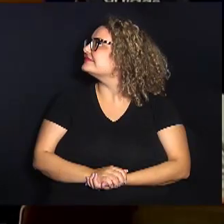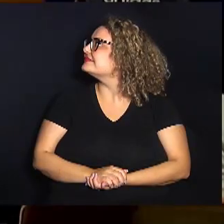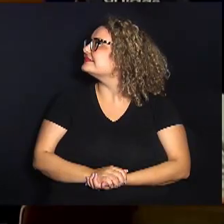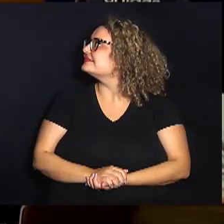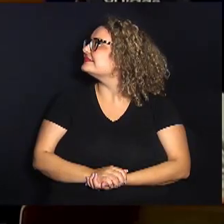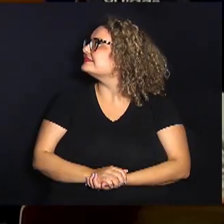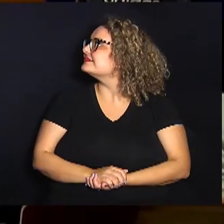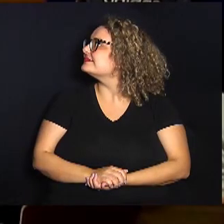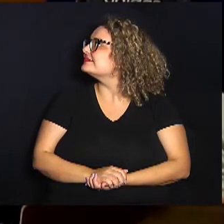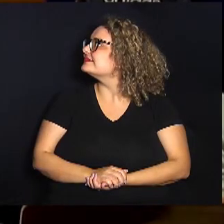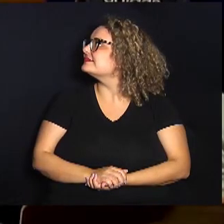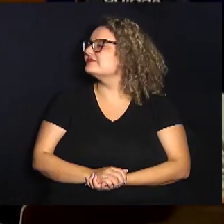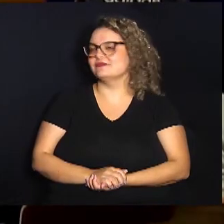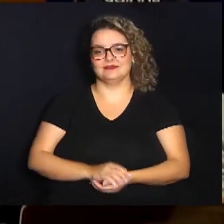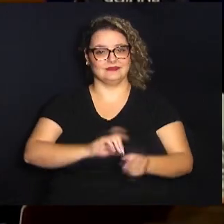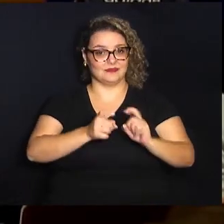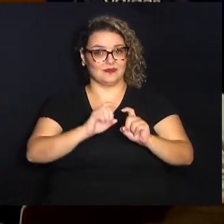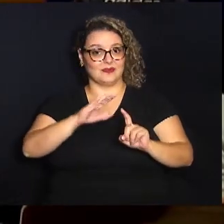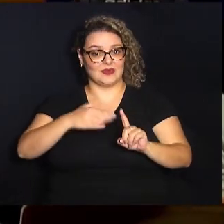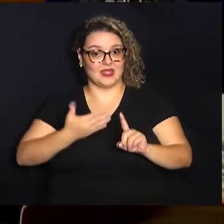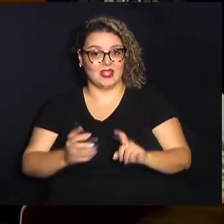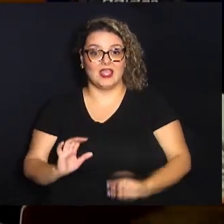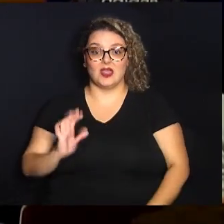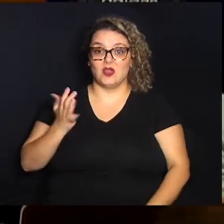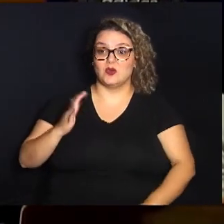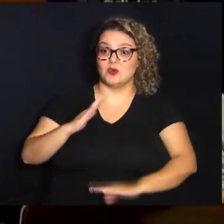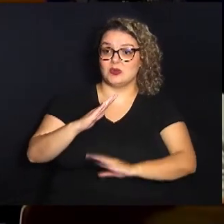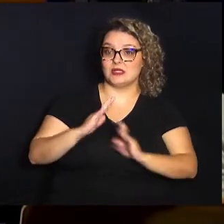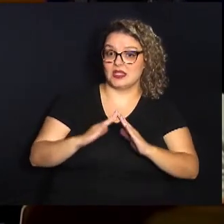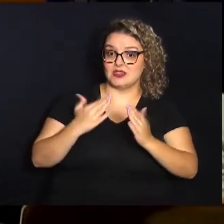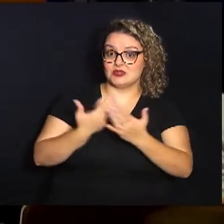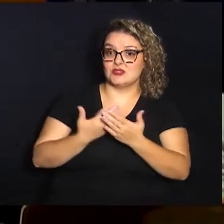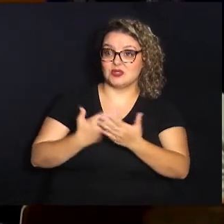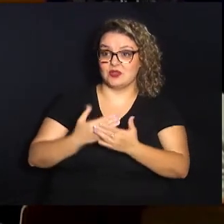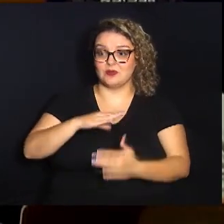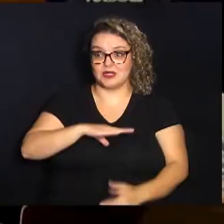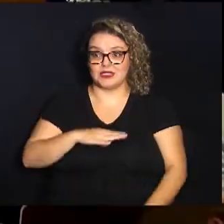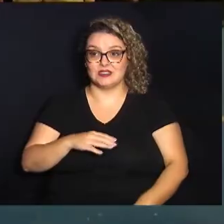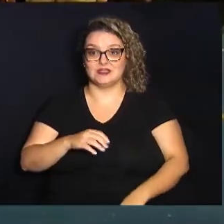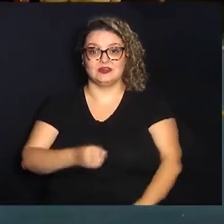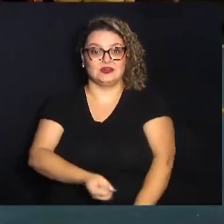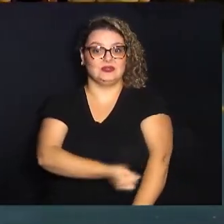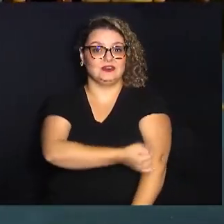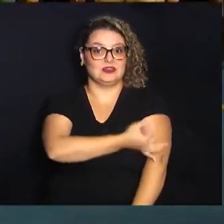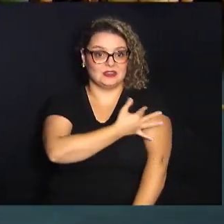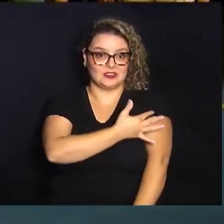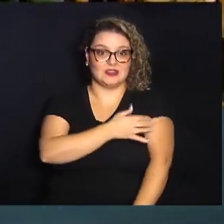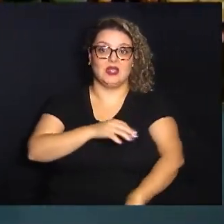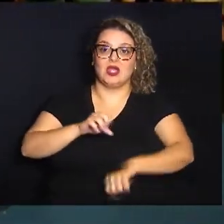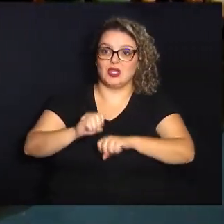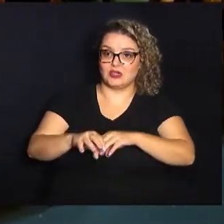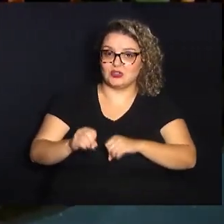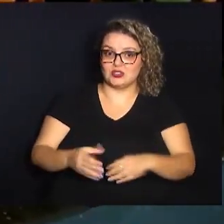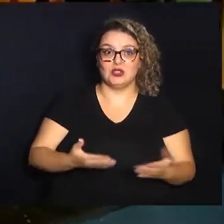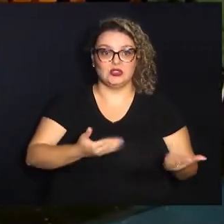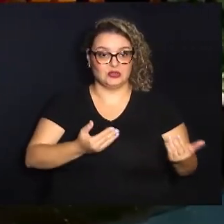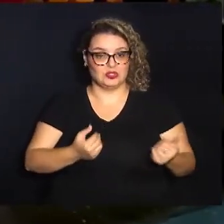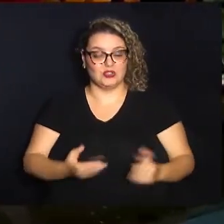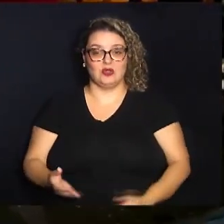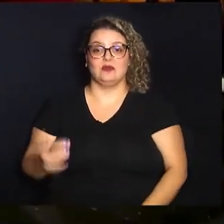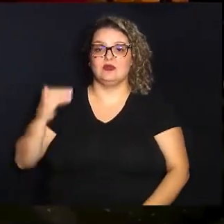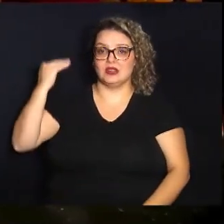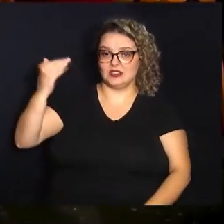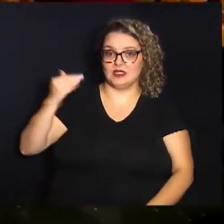a solenidade aconteceu na escola municipal de ensino fundamental educação de jovens e adultos